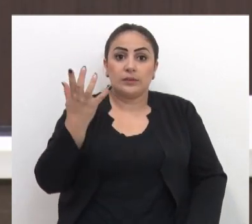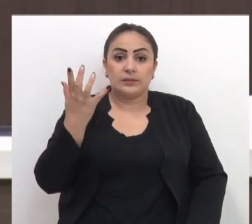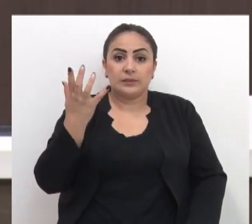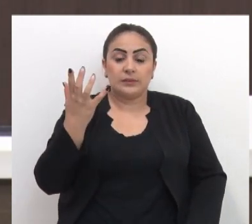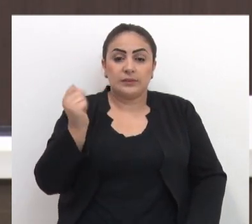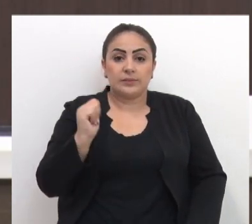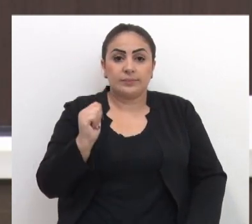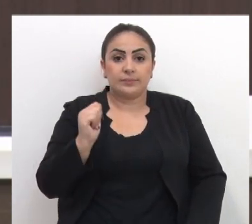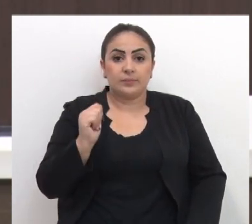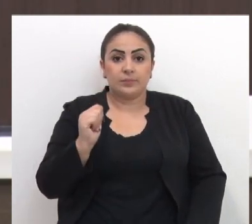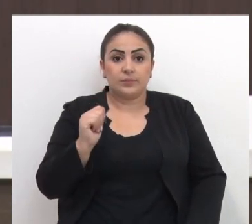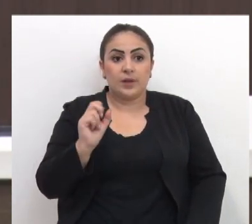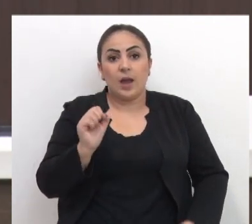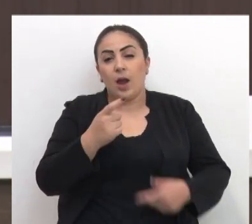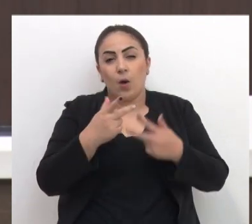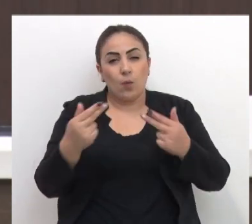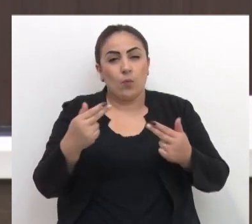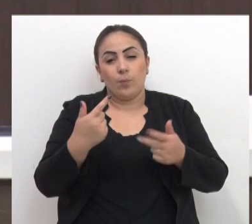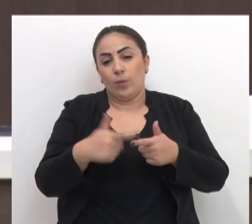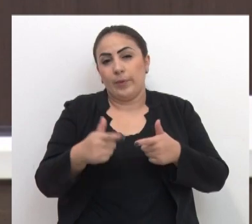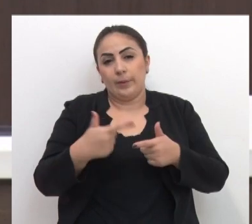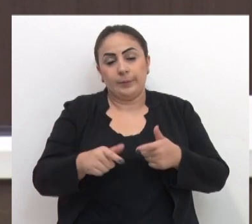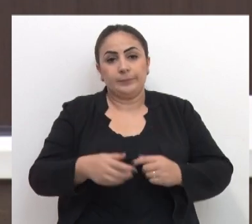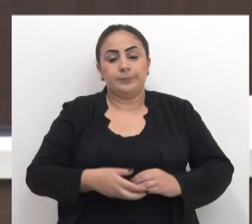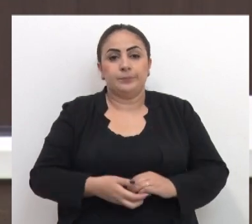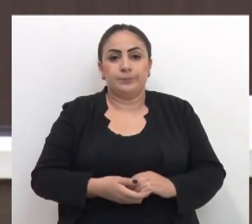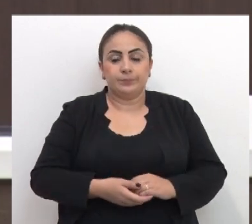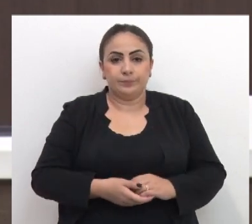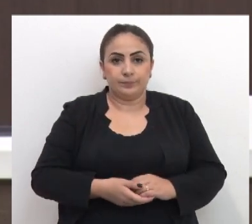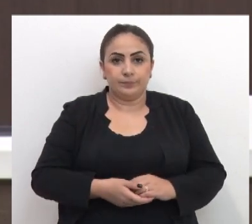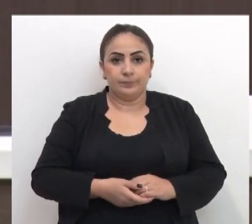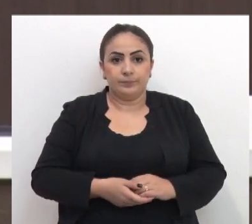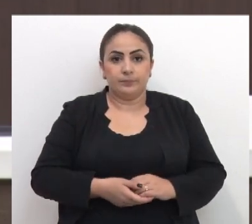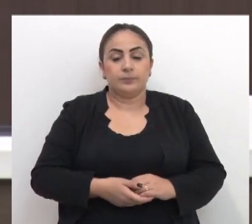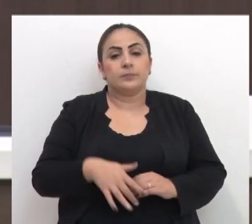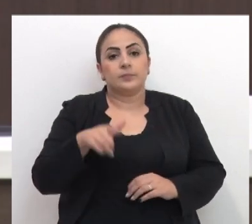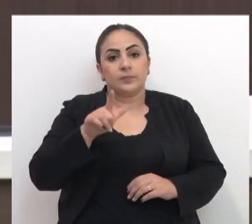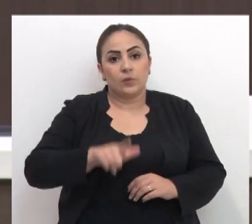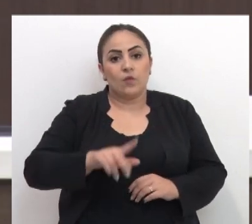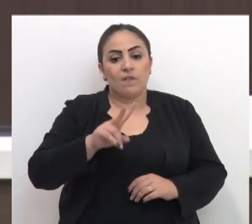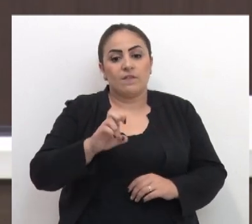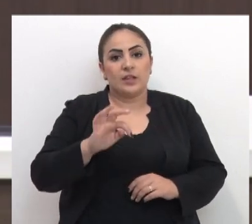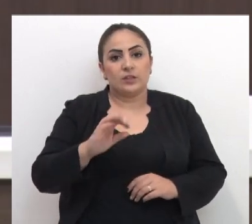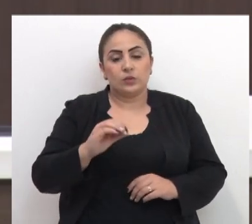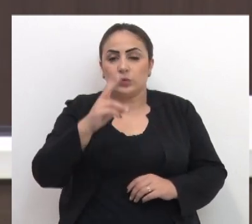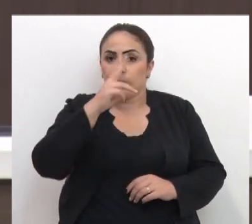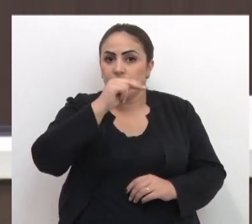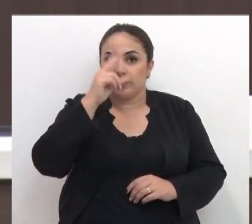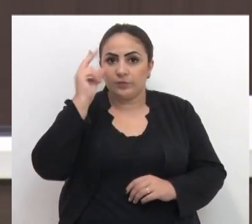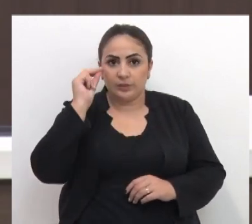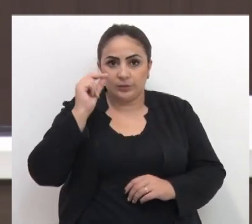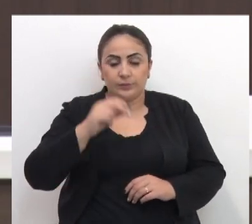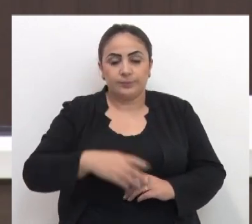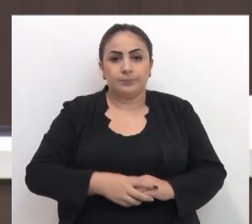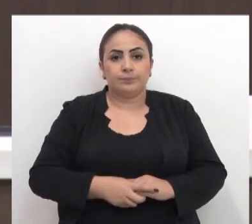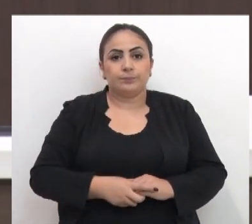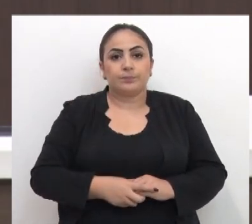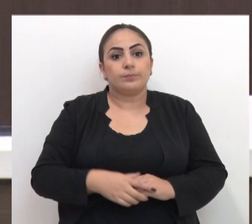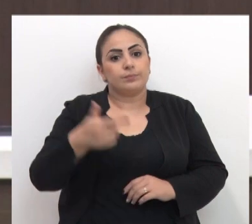caso ocorra algum sinistro. E, novamente, o veto do senhor prefeito municipal,